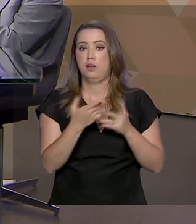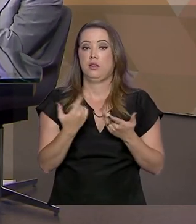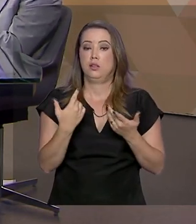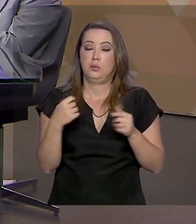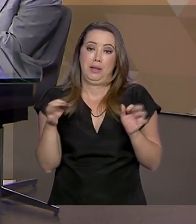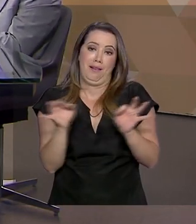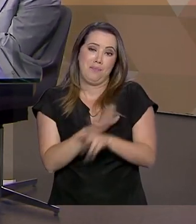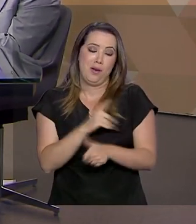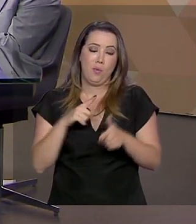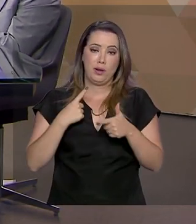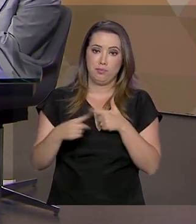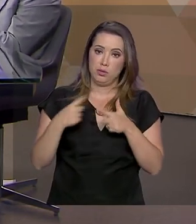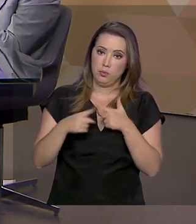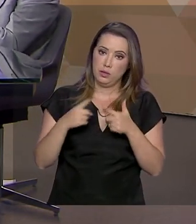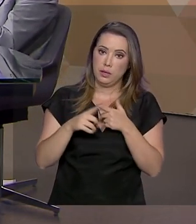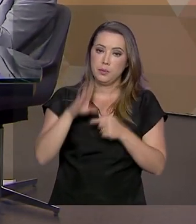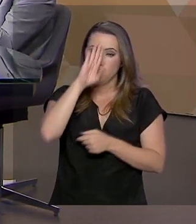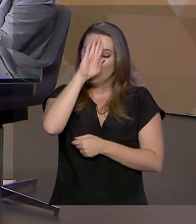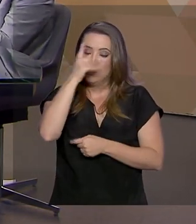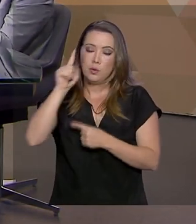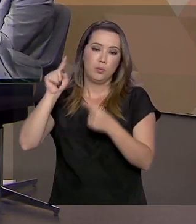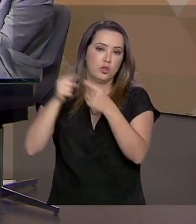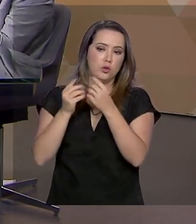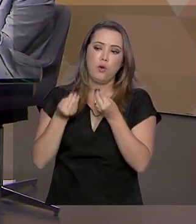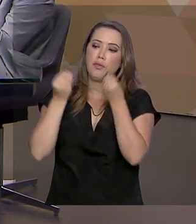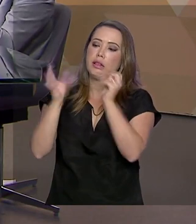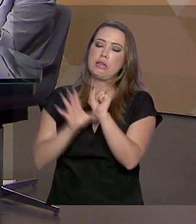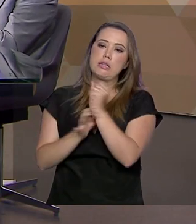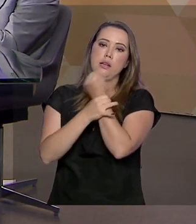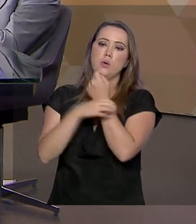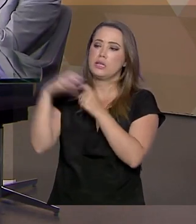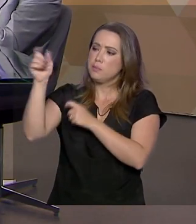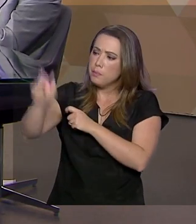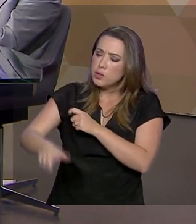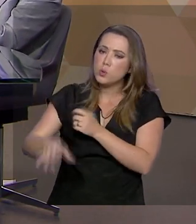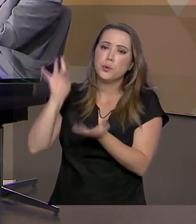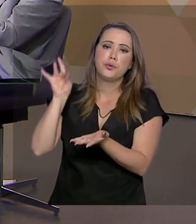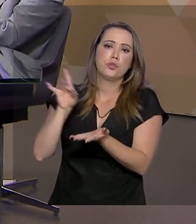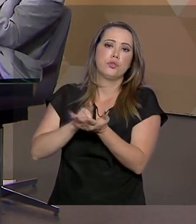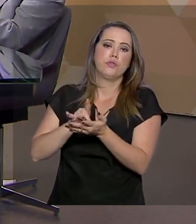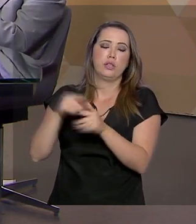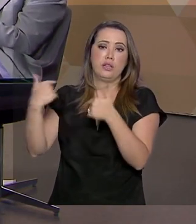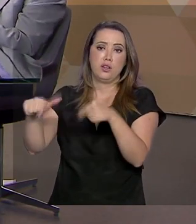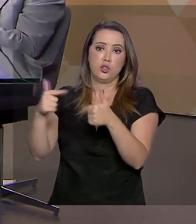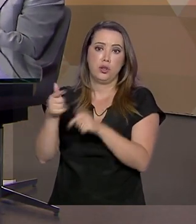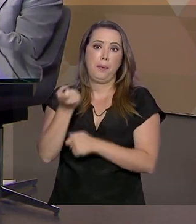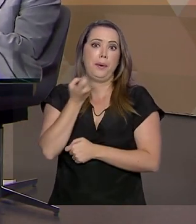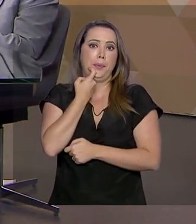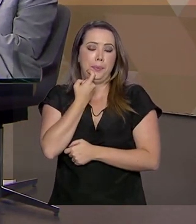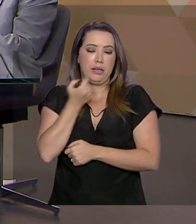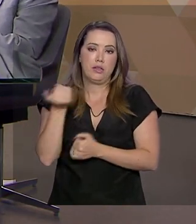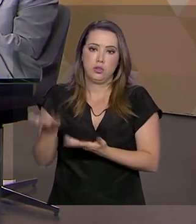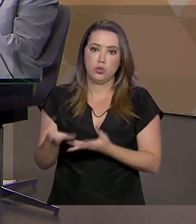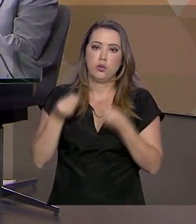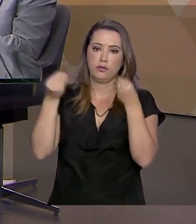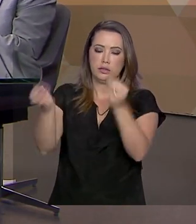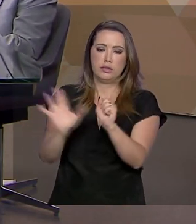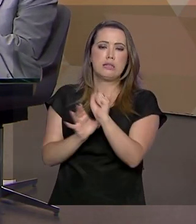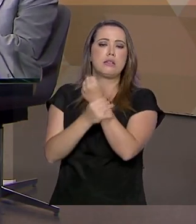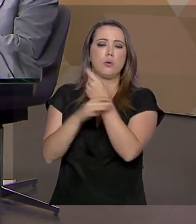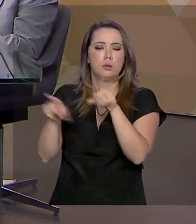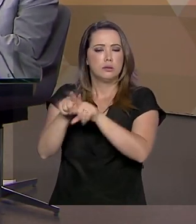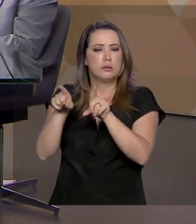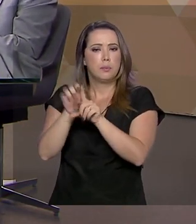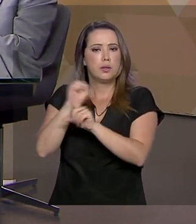das prioridades da nossa secretaria trazer segurança jurídica e também trazer uma segurança social para o pescador, que já